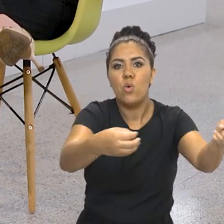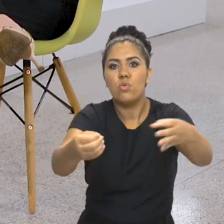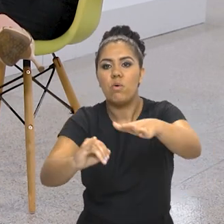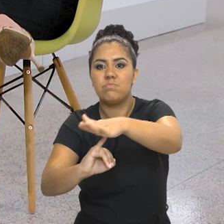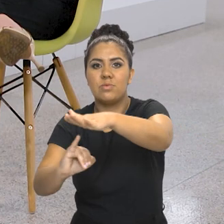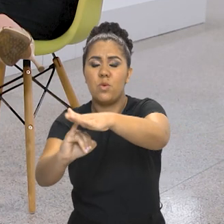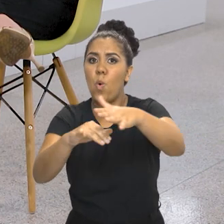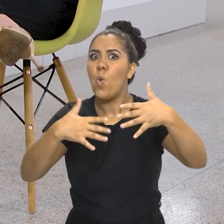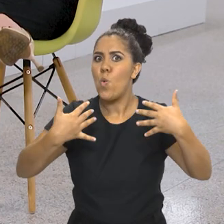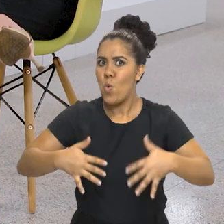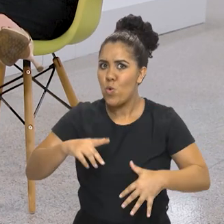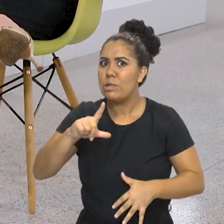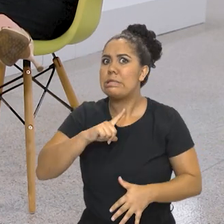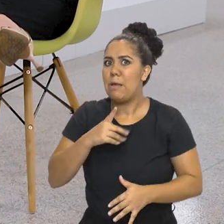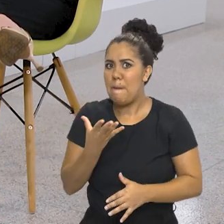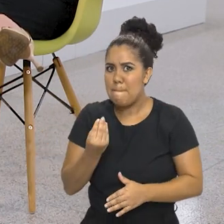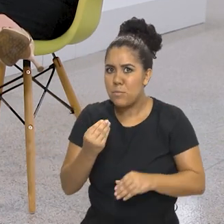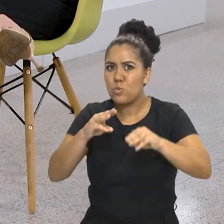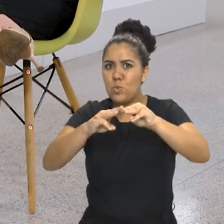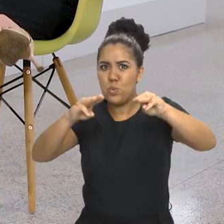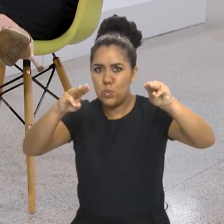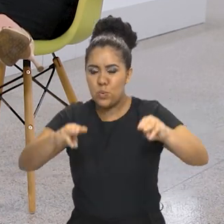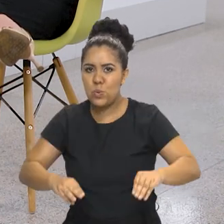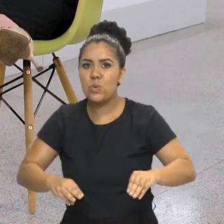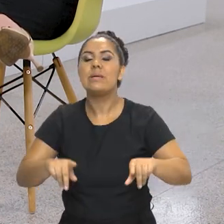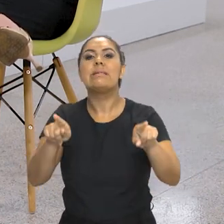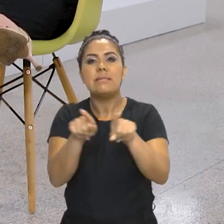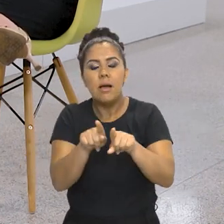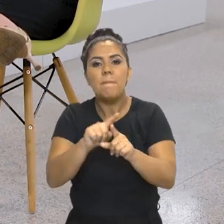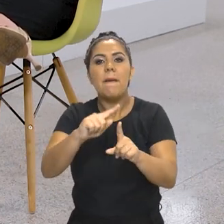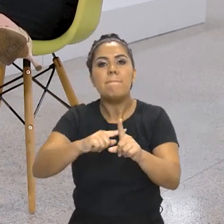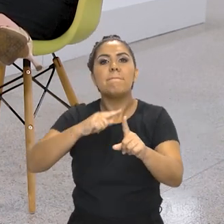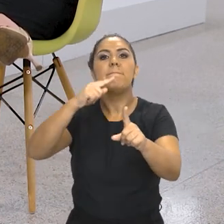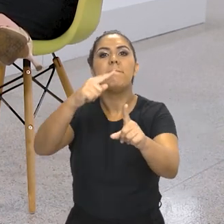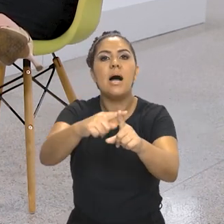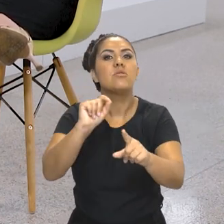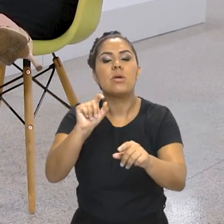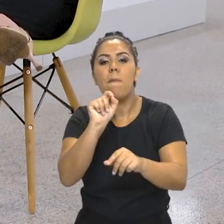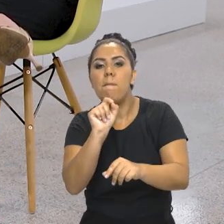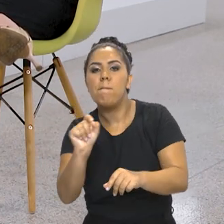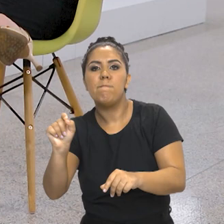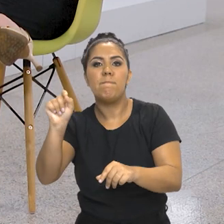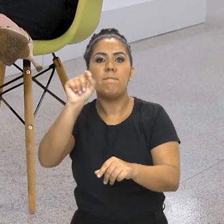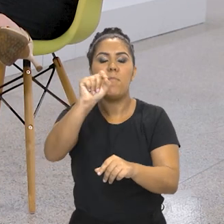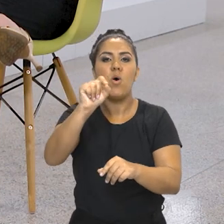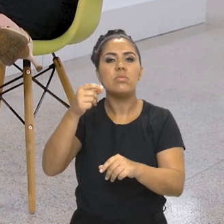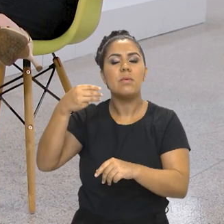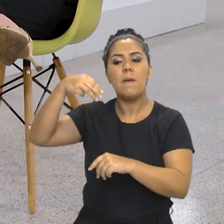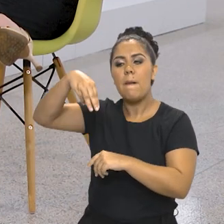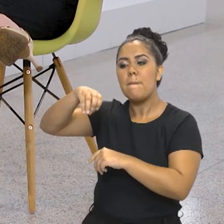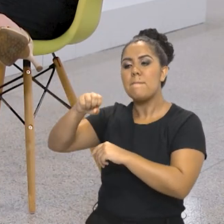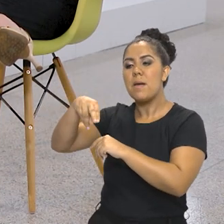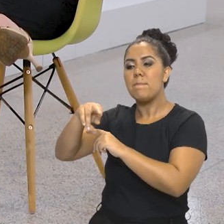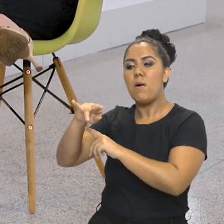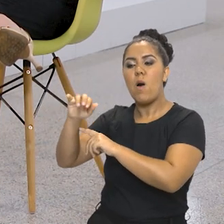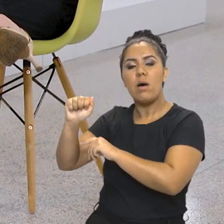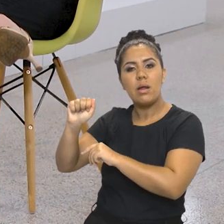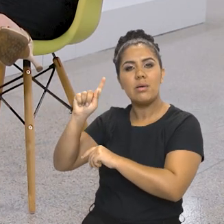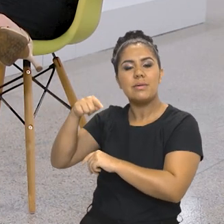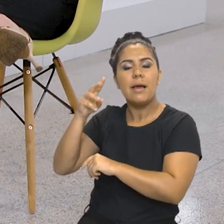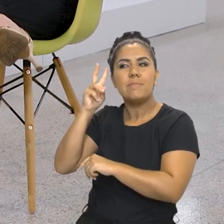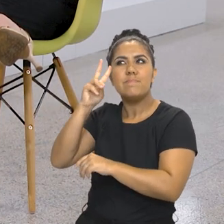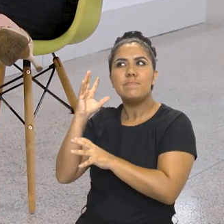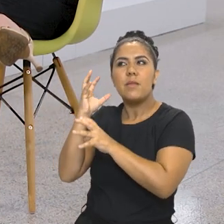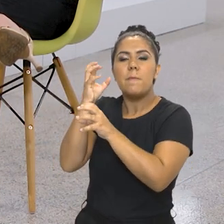Então é museu pra caramba, né? É museu pra caramba e mais esses pontos de memória. Só para a gente ter um exemplo, ponto de memória, por exemplo,